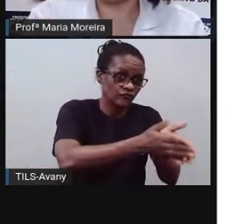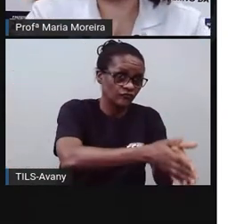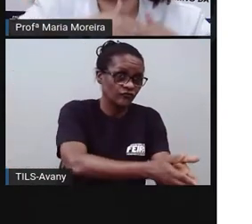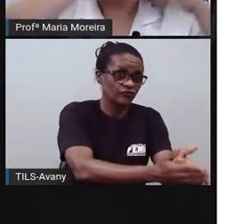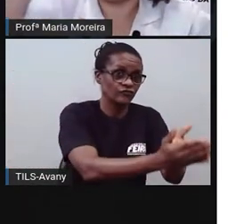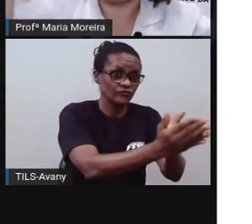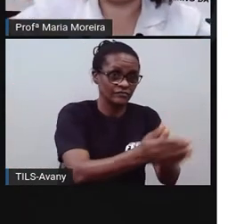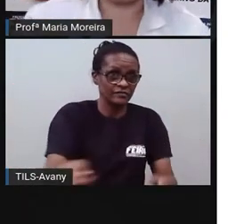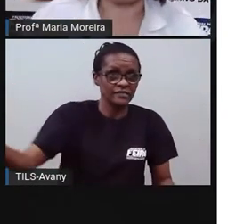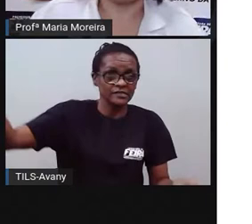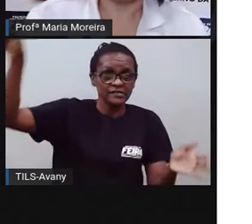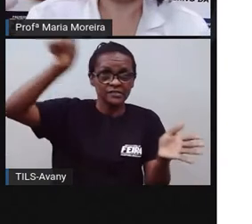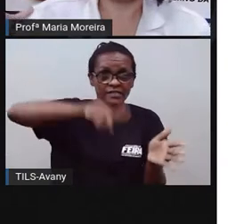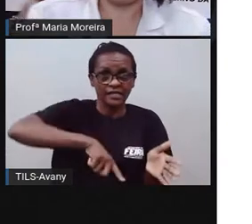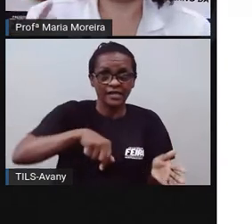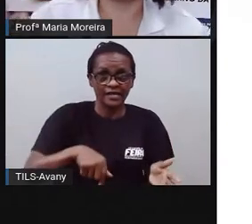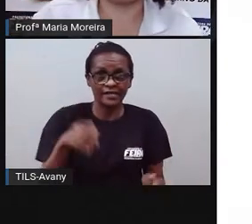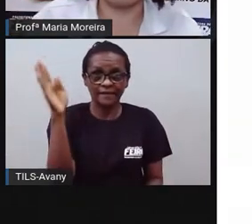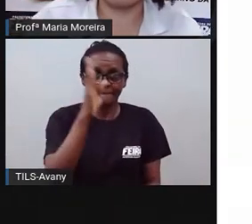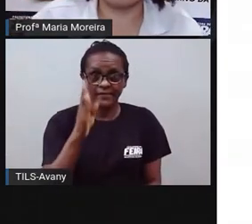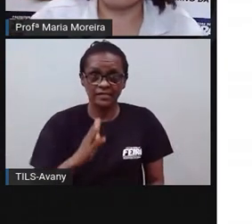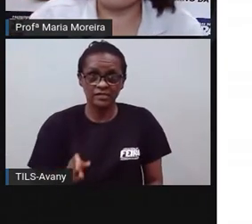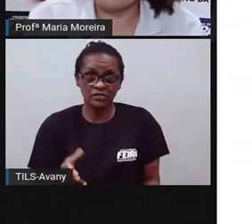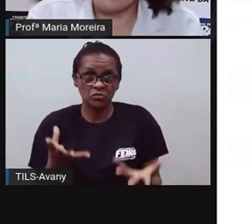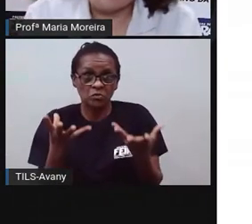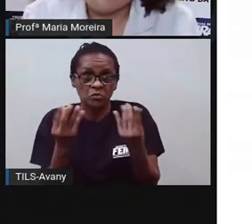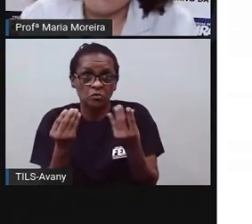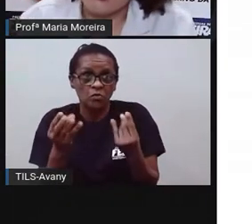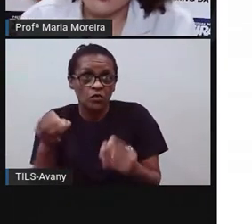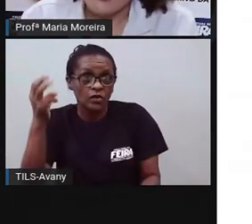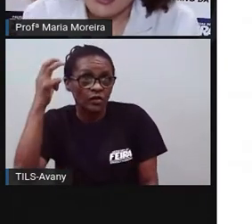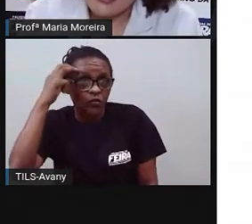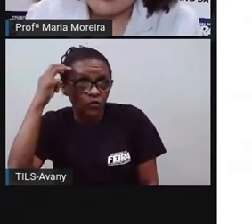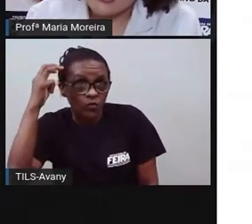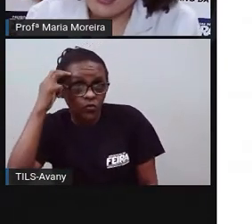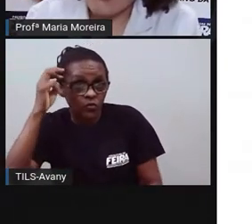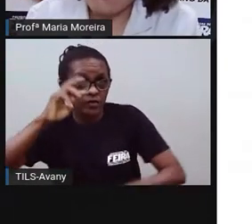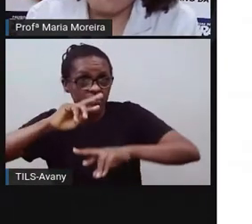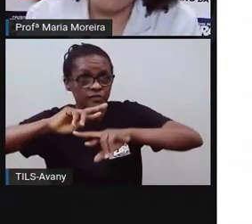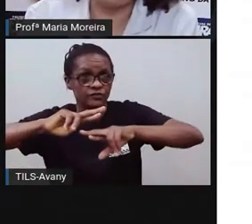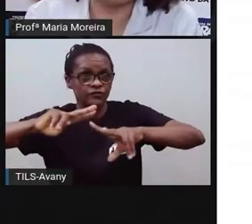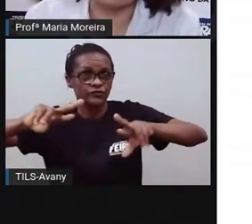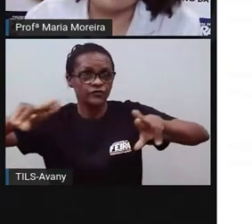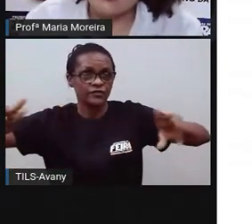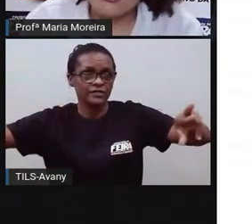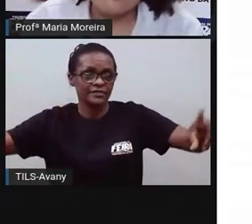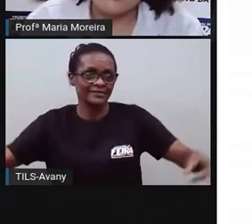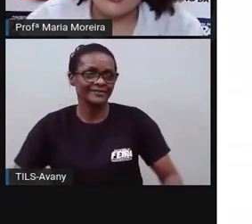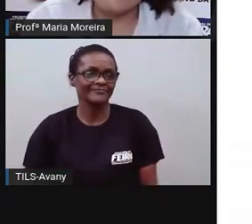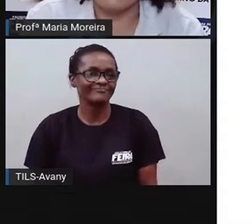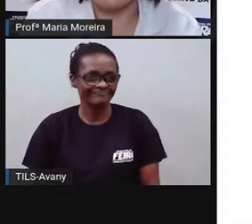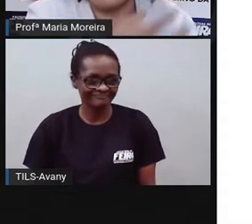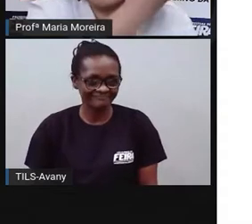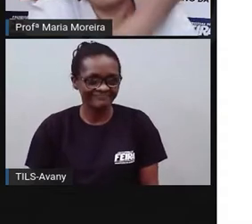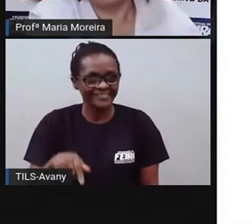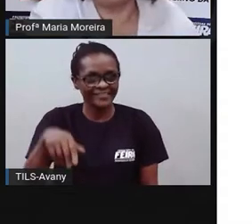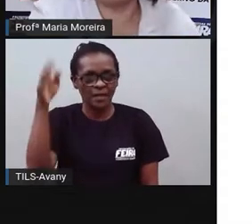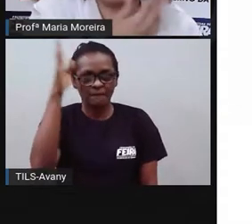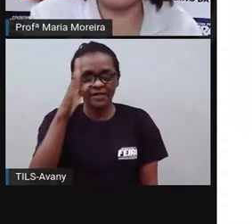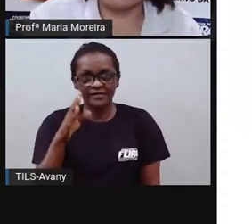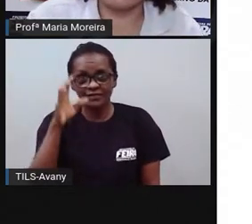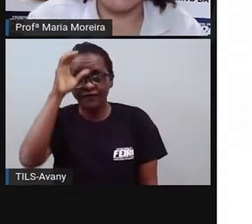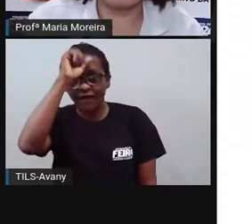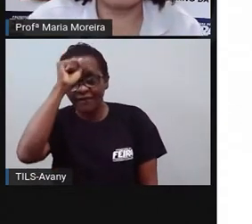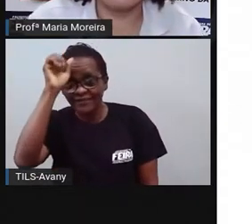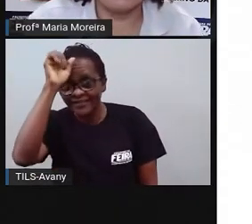aí, né? Eles vêm aí cheios de sua cultura e deixam, né? Um pouco dessa identidade aí, né? Do